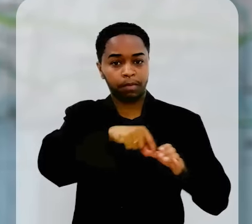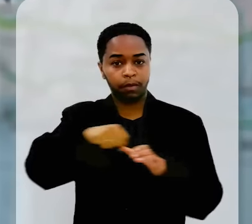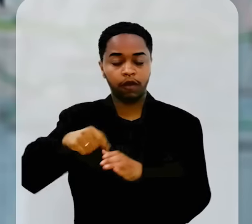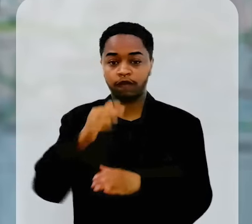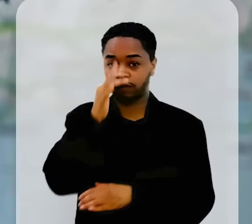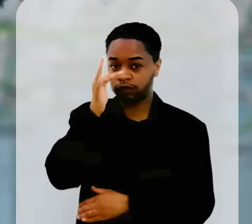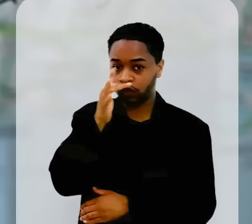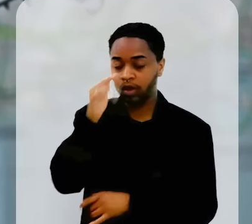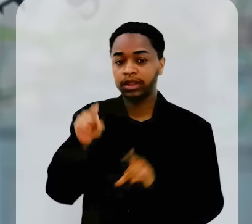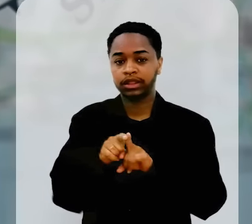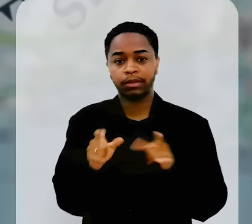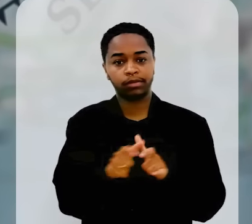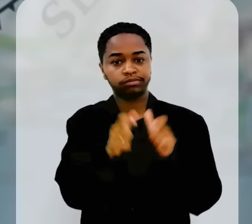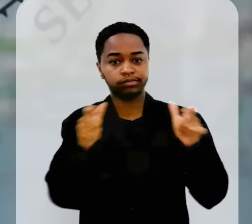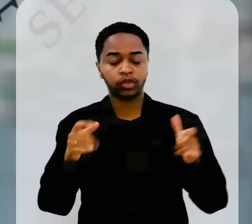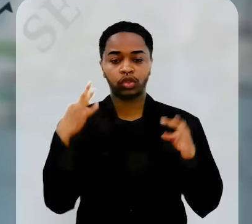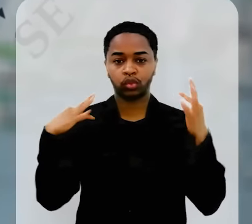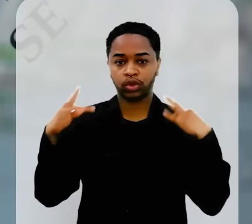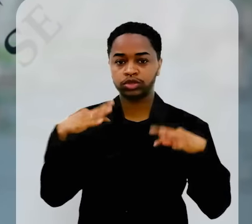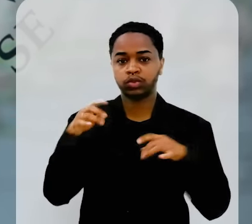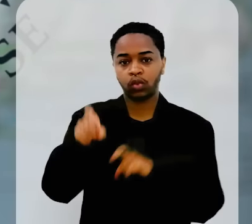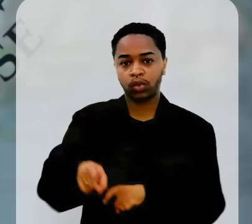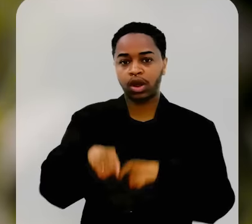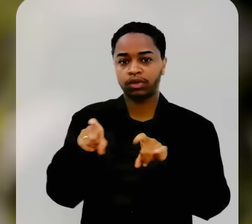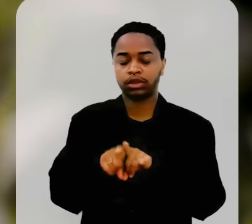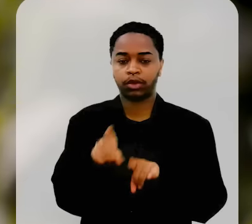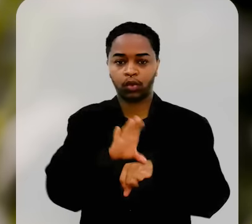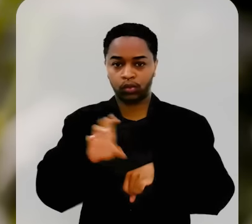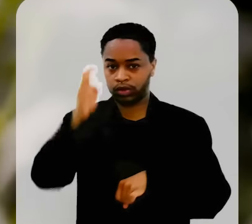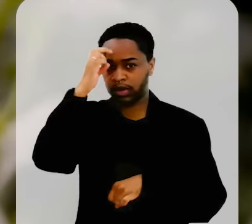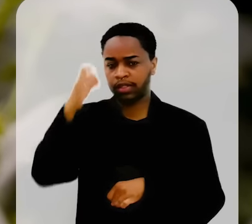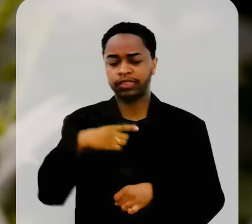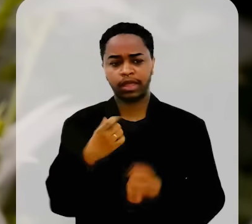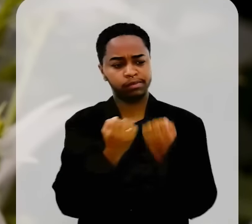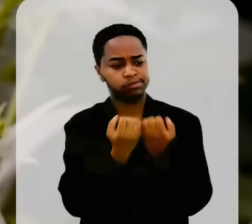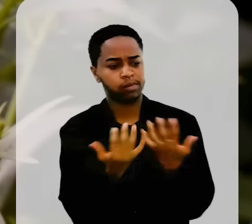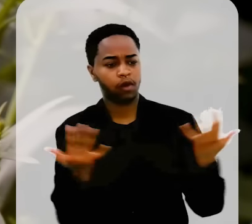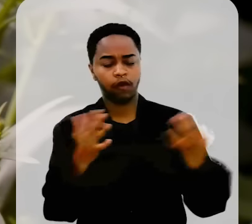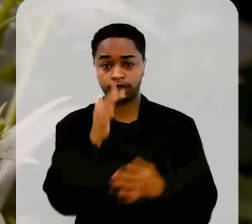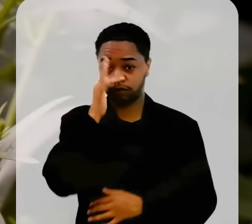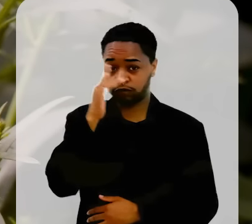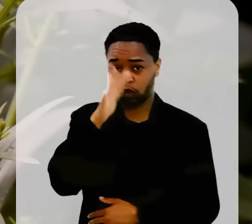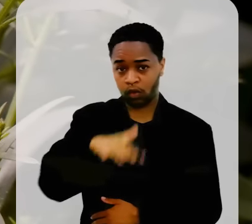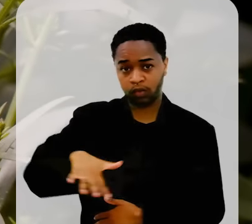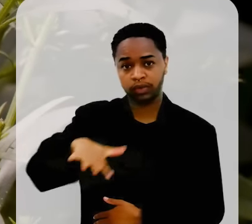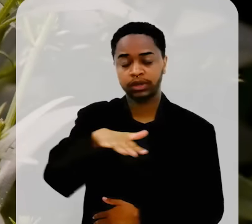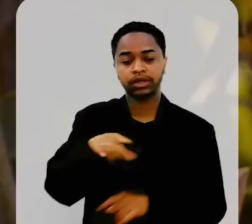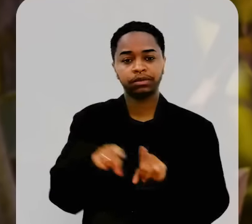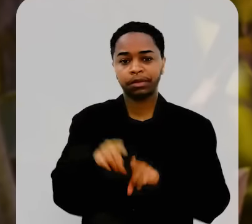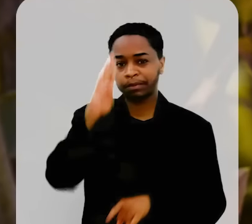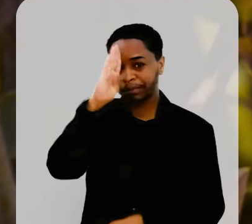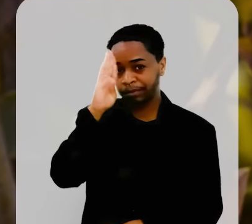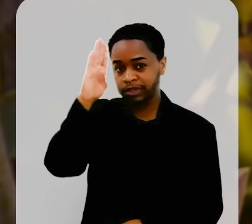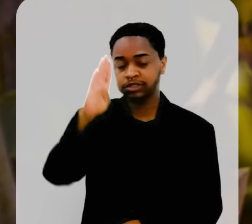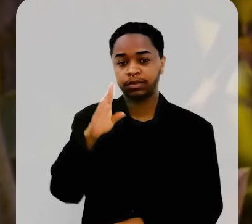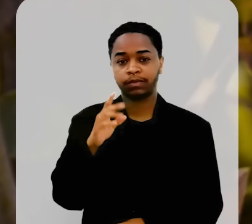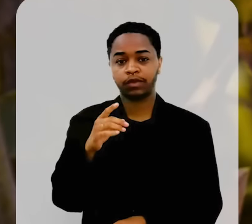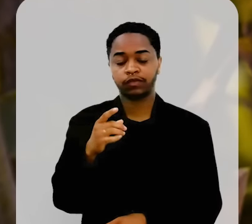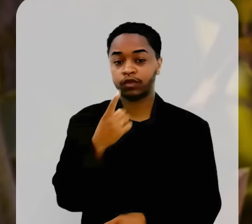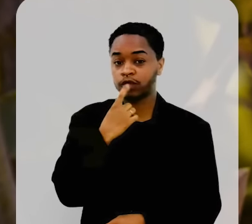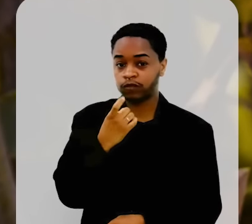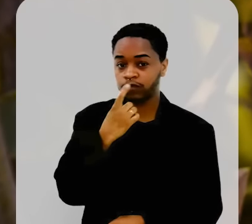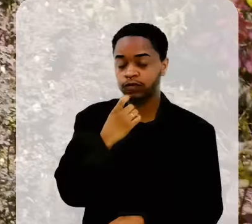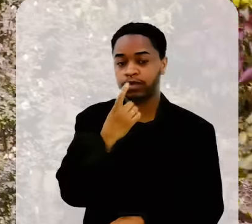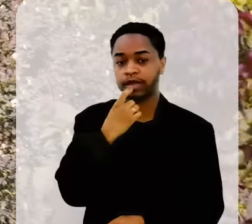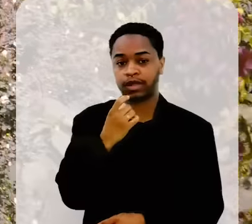um lugar que cresce com turismo rural e cultural. Há flores por toda a região de Bom Jardim, principalmente as